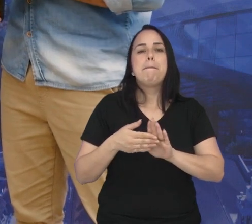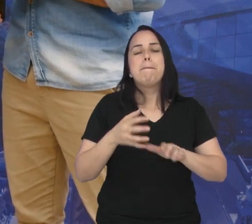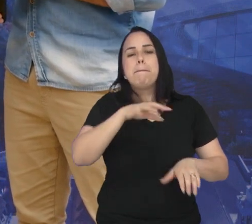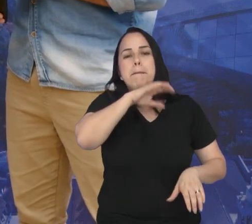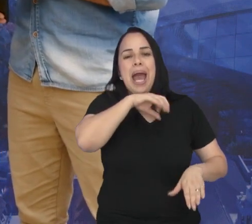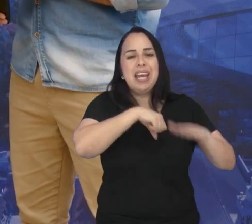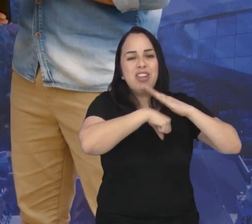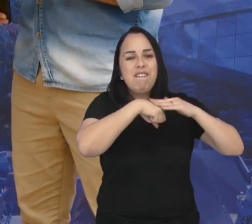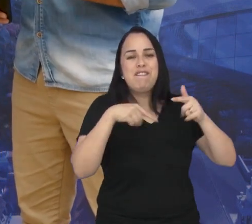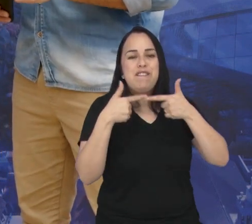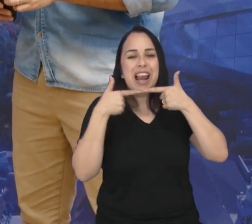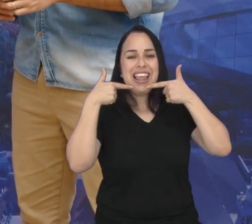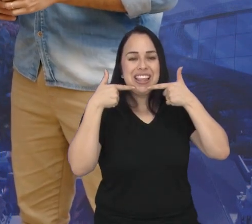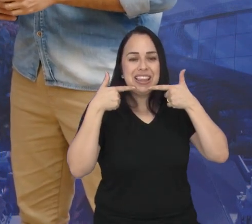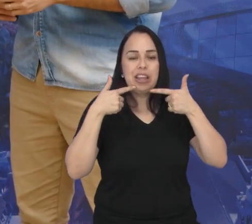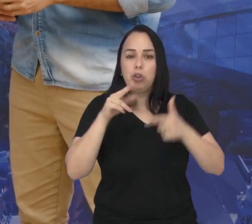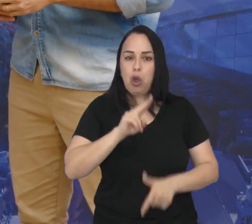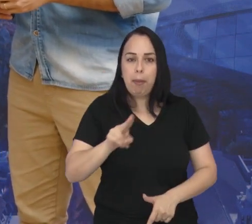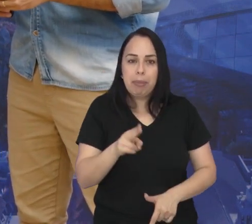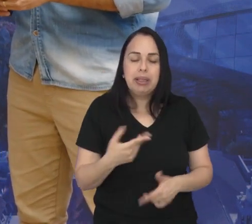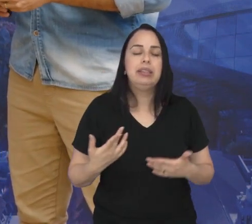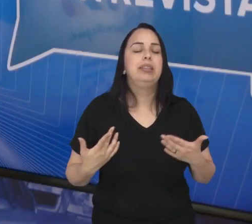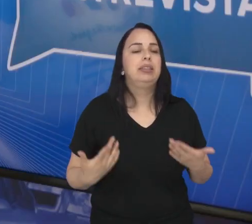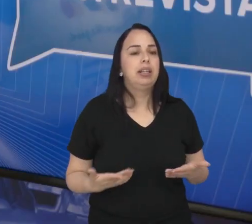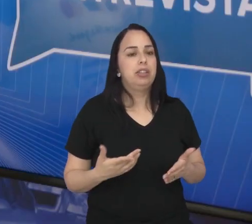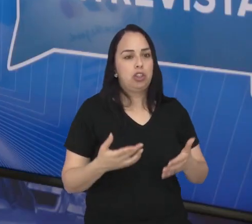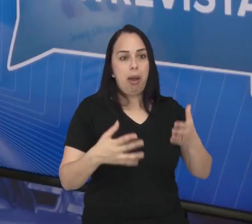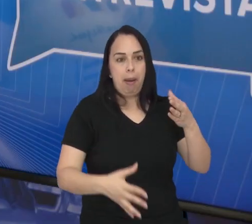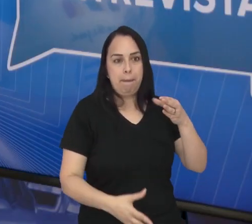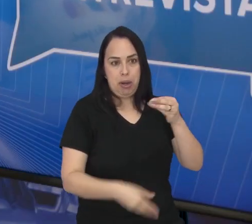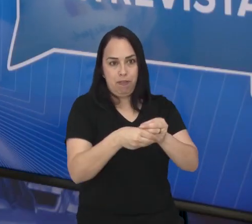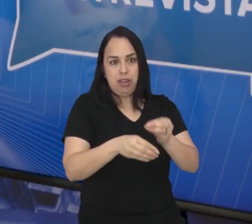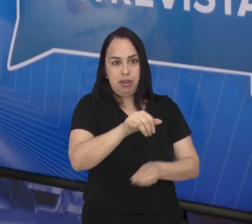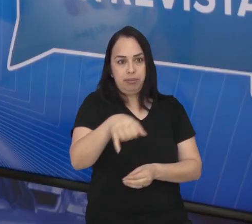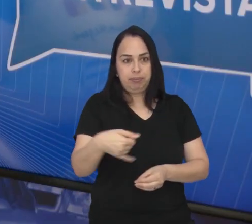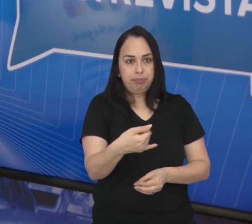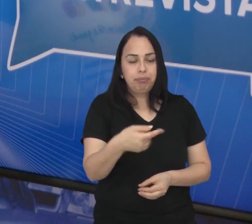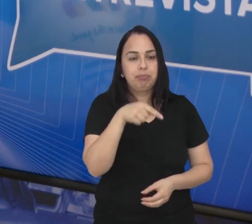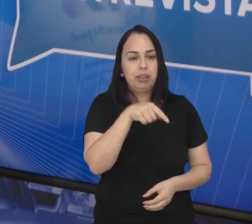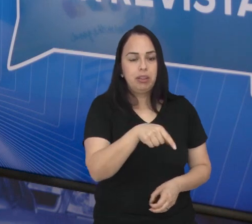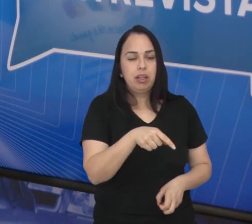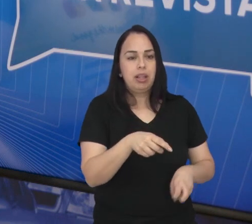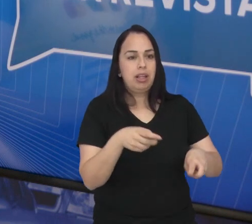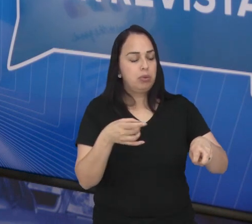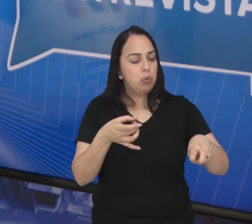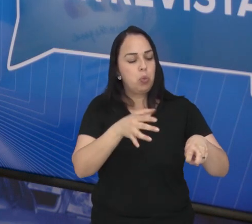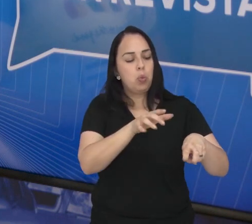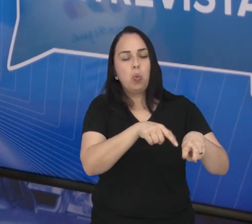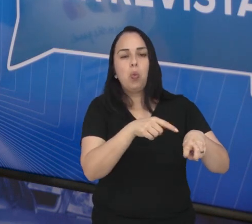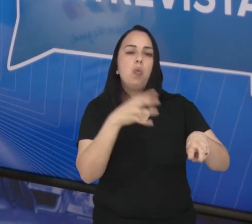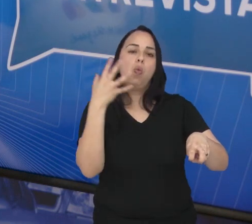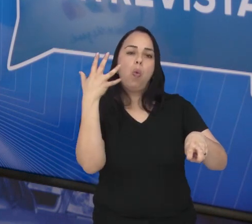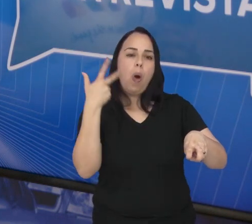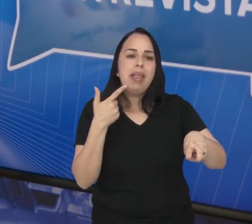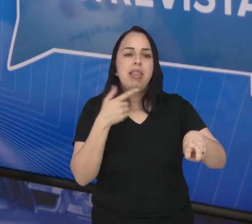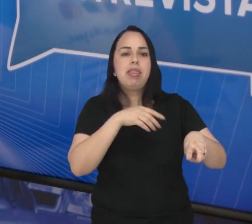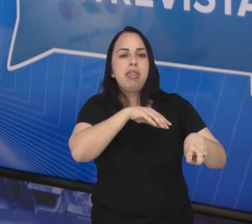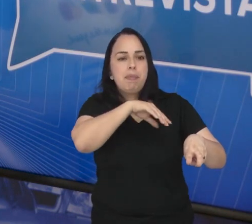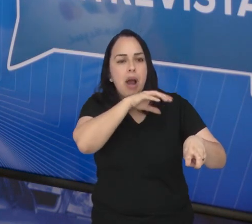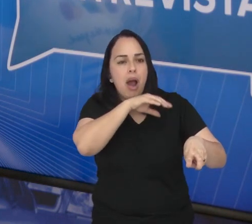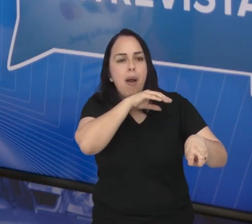Sem dúvida. Só pegando o gancho do que você falou anteriormente, né? A questão do animal abandonado,